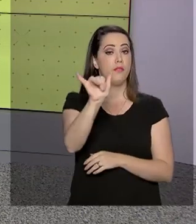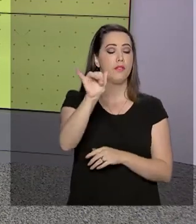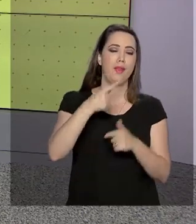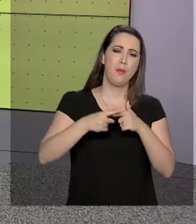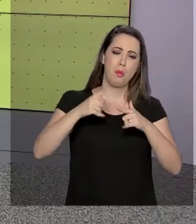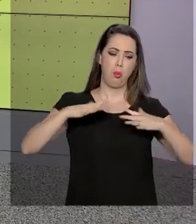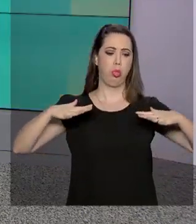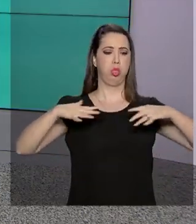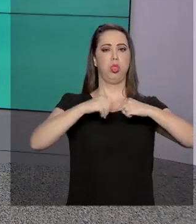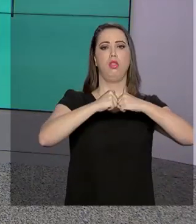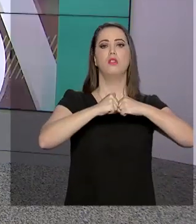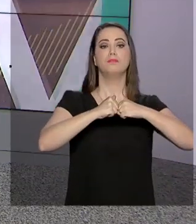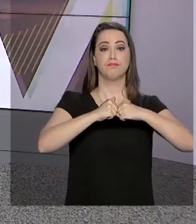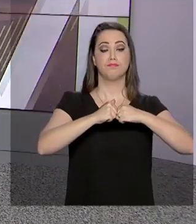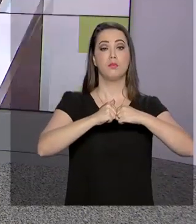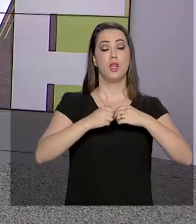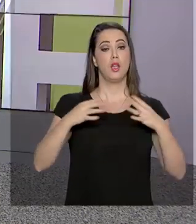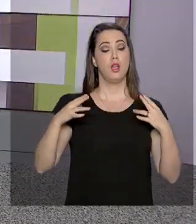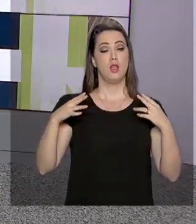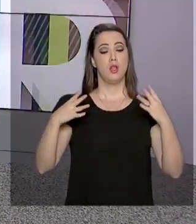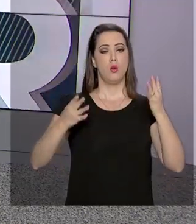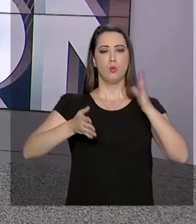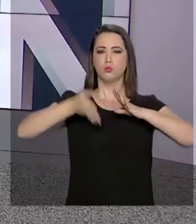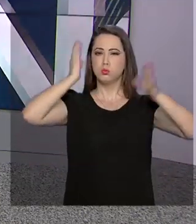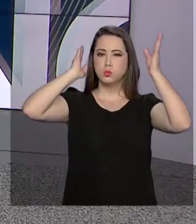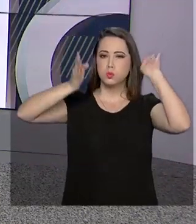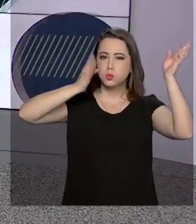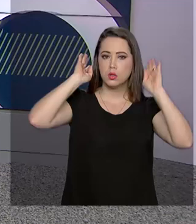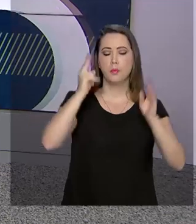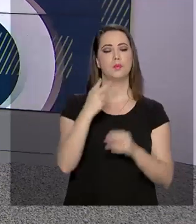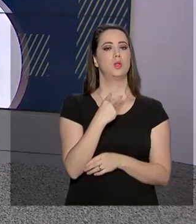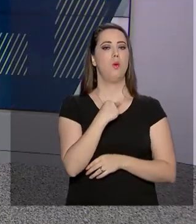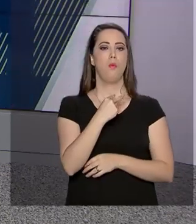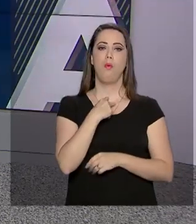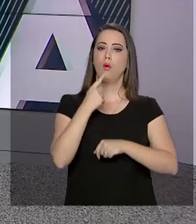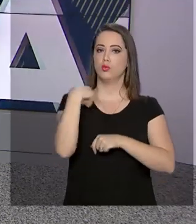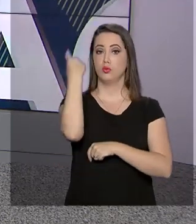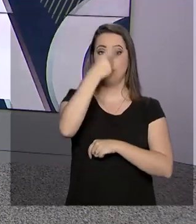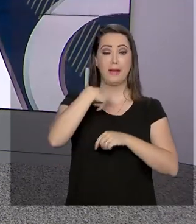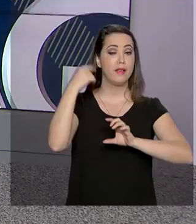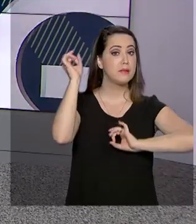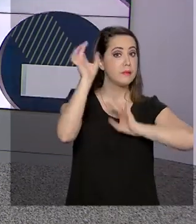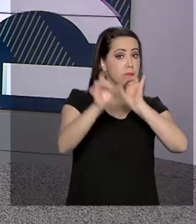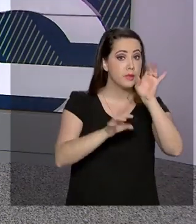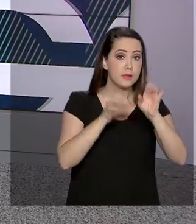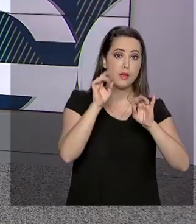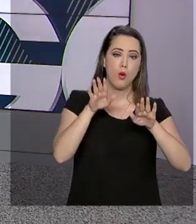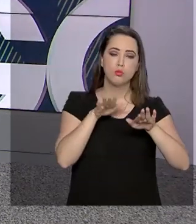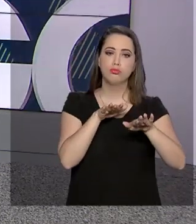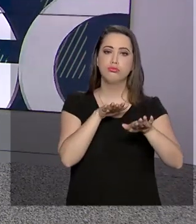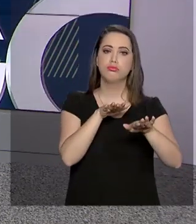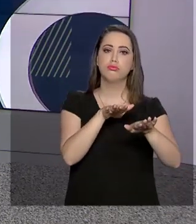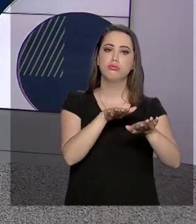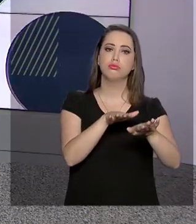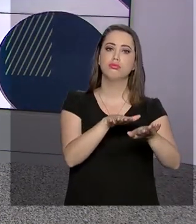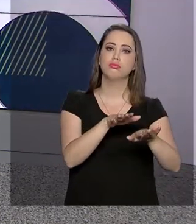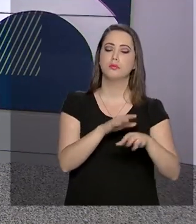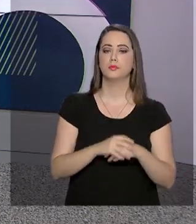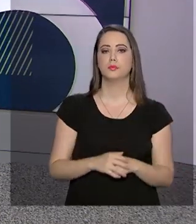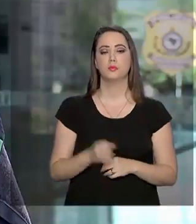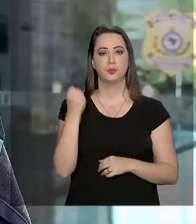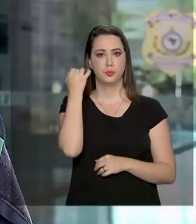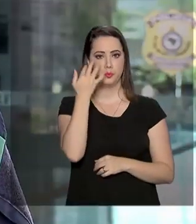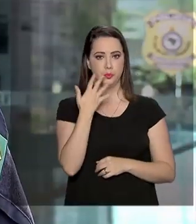os veículos de carga de grande porte não podem circular em alguns horários. É o que explica o porta-voz da PRF.